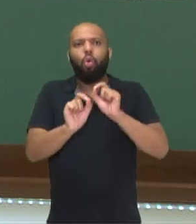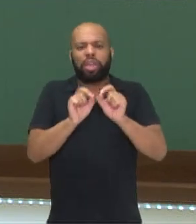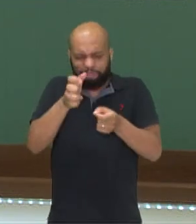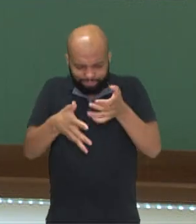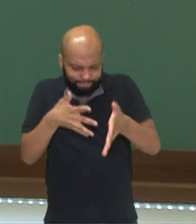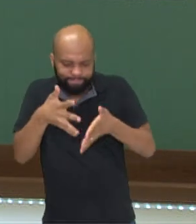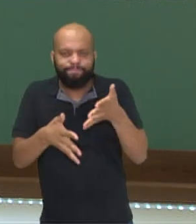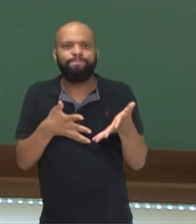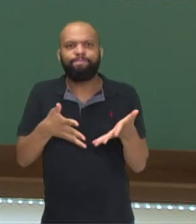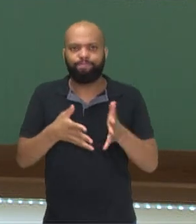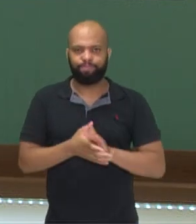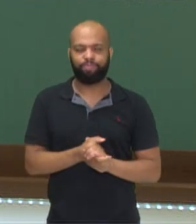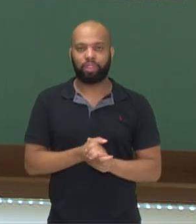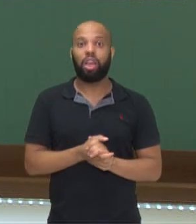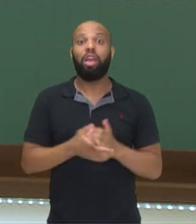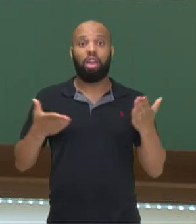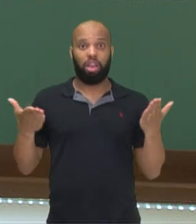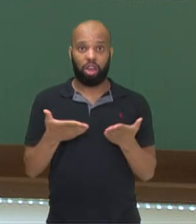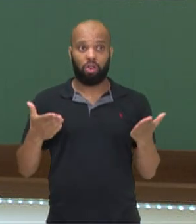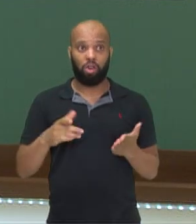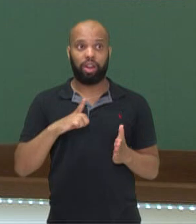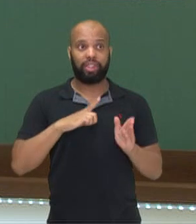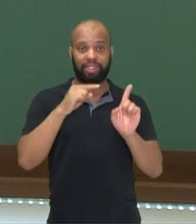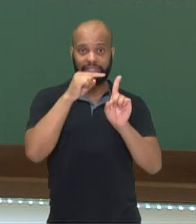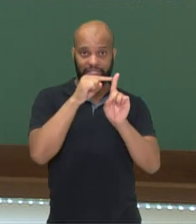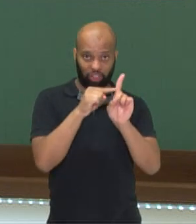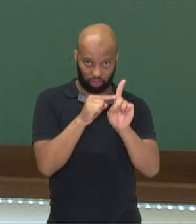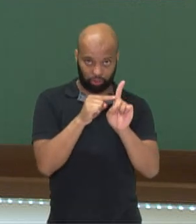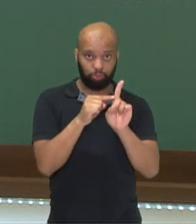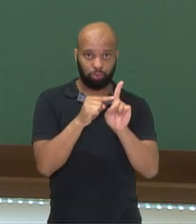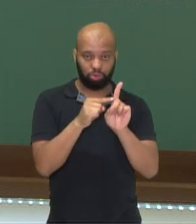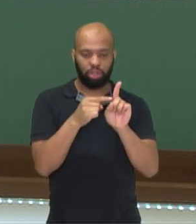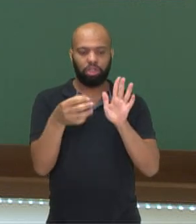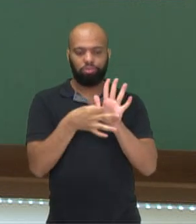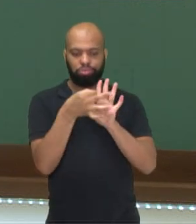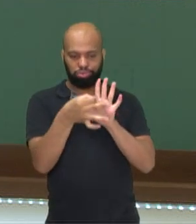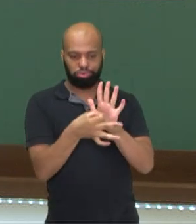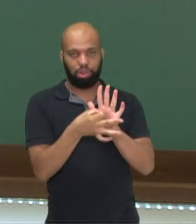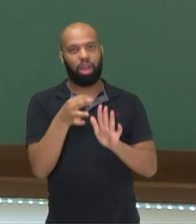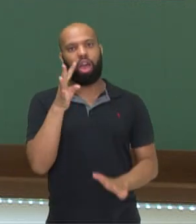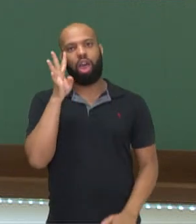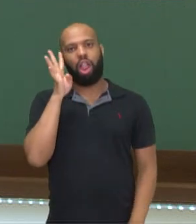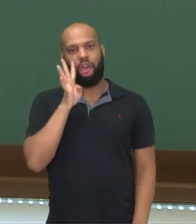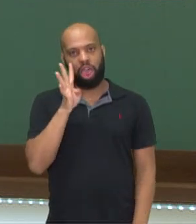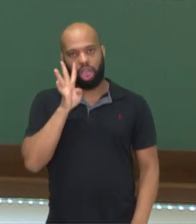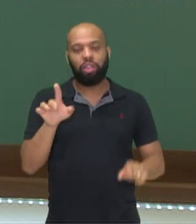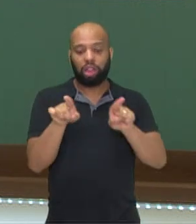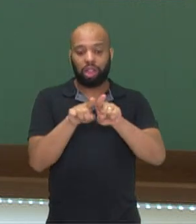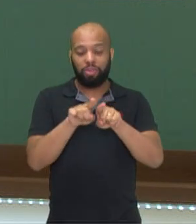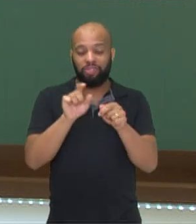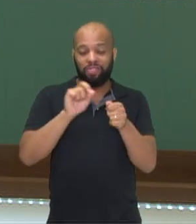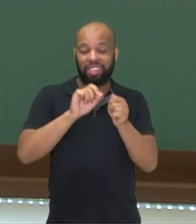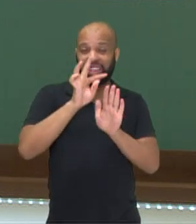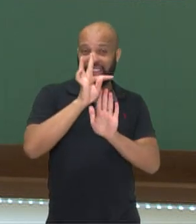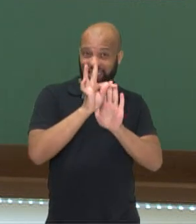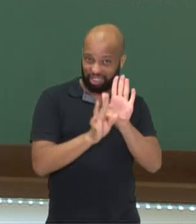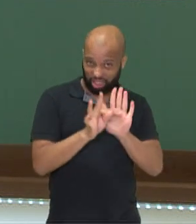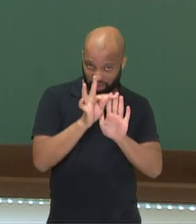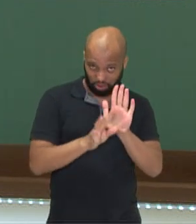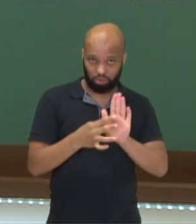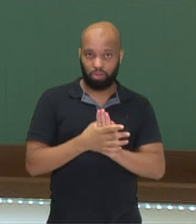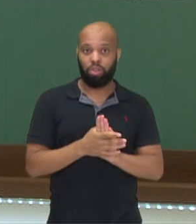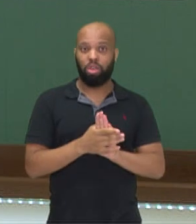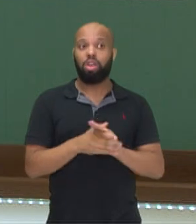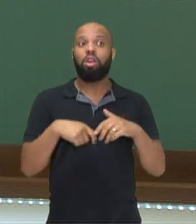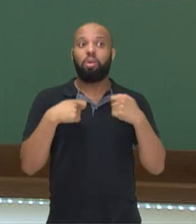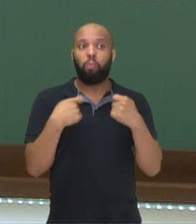Os tipos de argumento, que fica legal para a gente fazer um texto bem elaborado. Autoridade, o